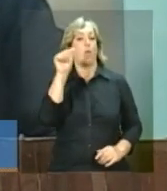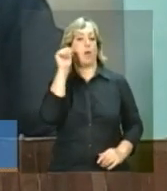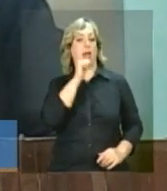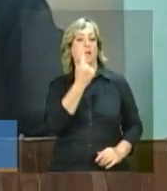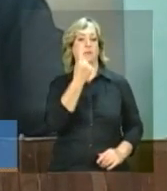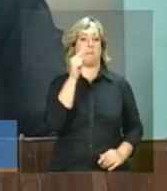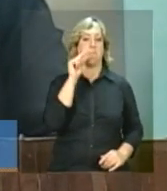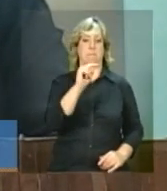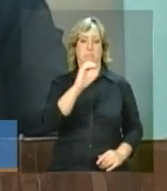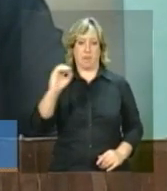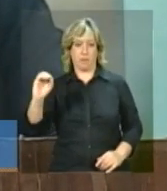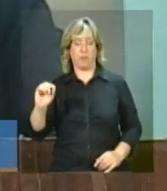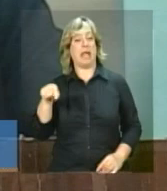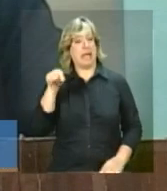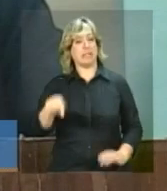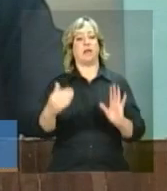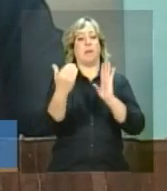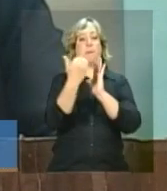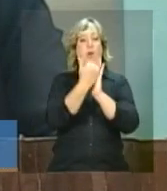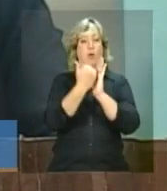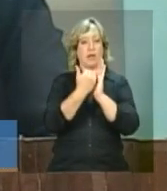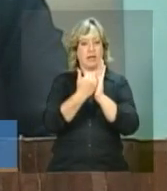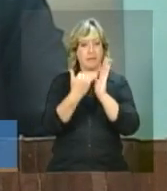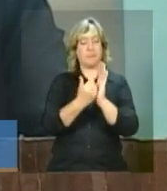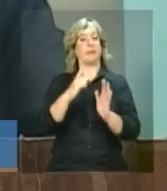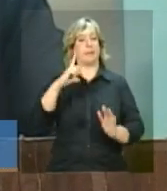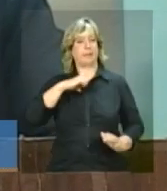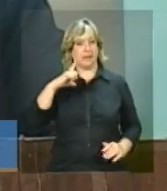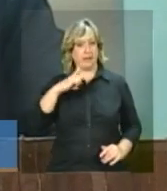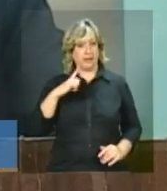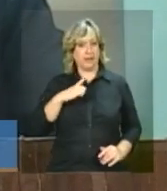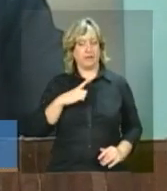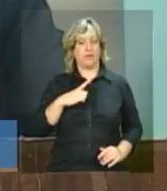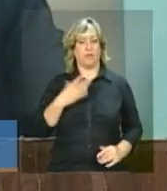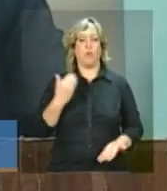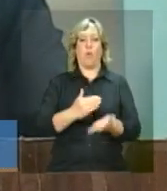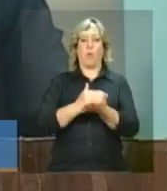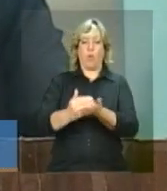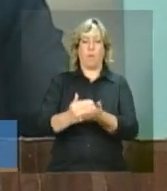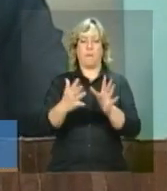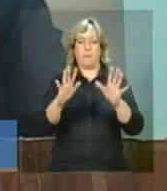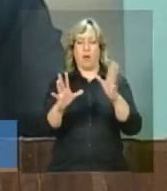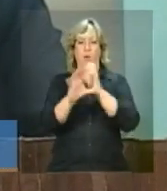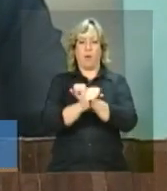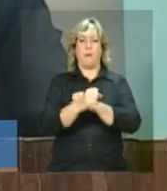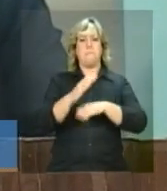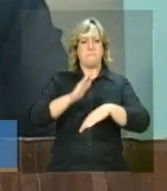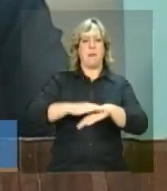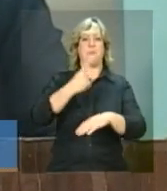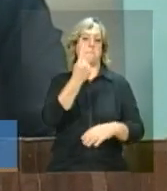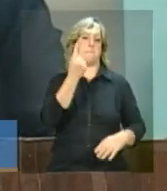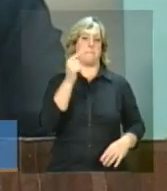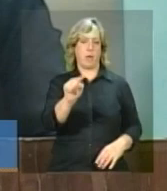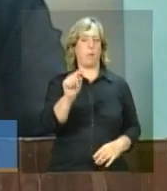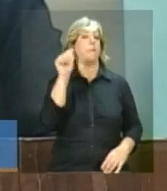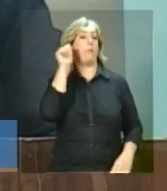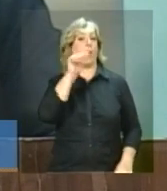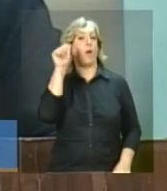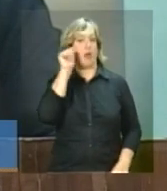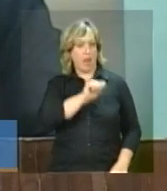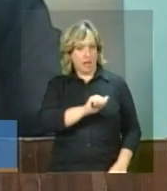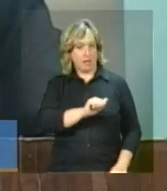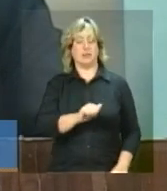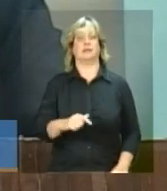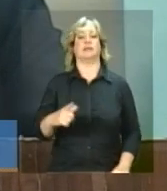teve um início com cerca de mil mulheres, mais de mil mulheres, passaram por esse